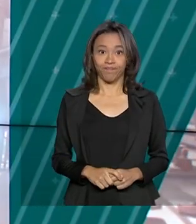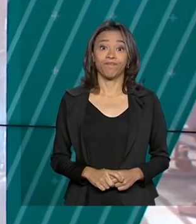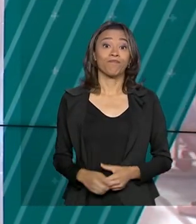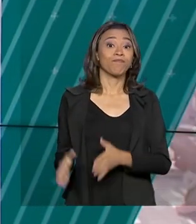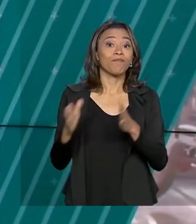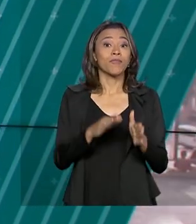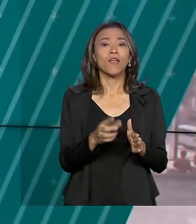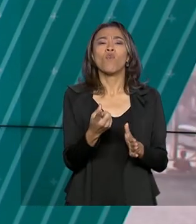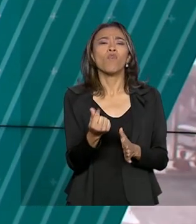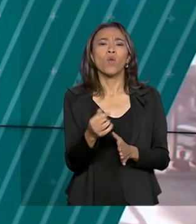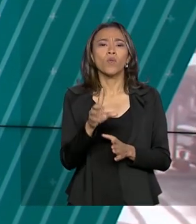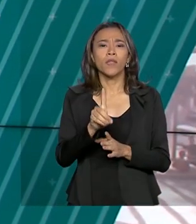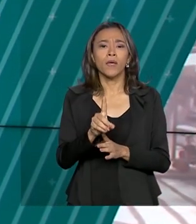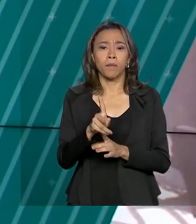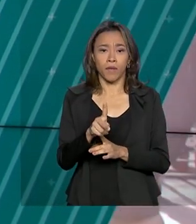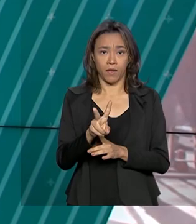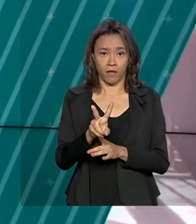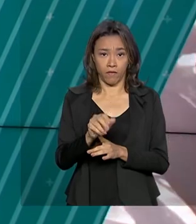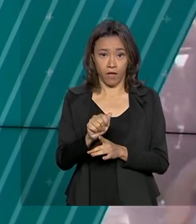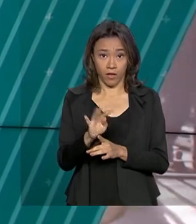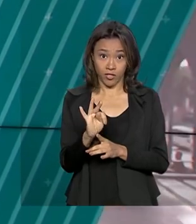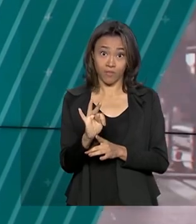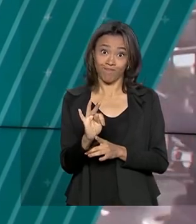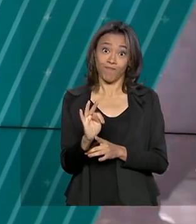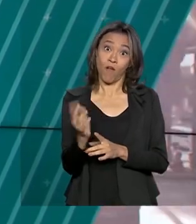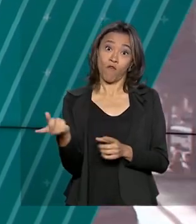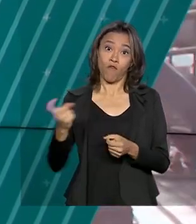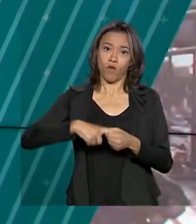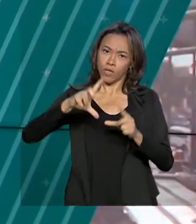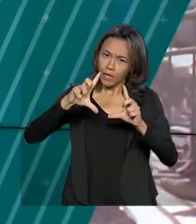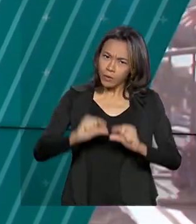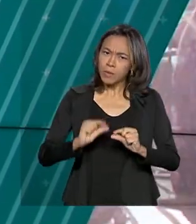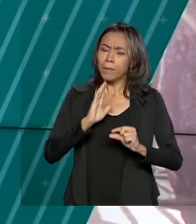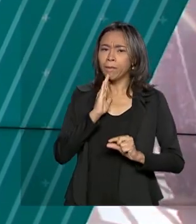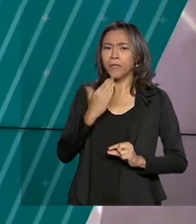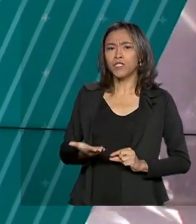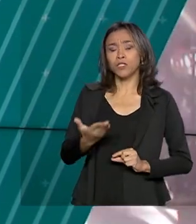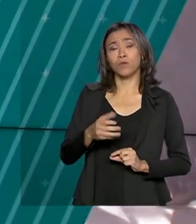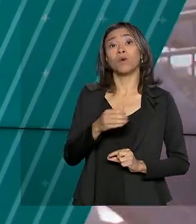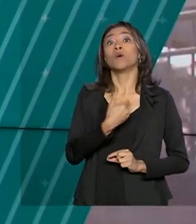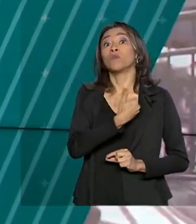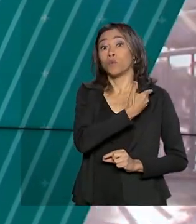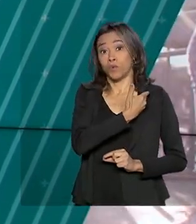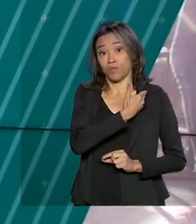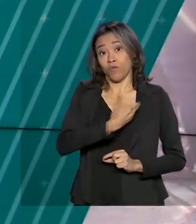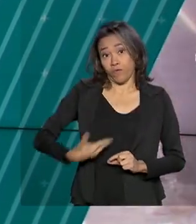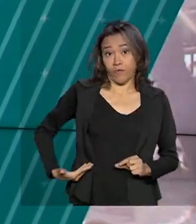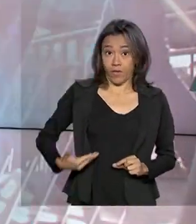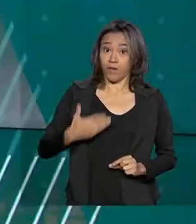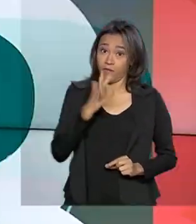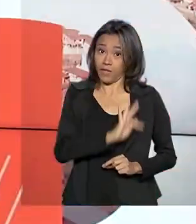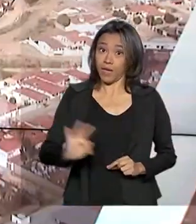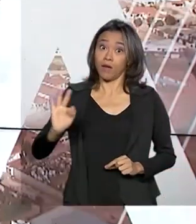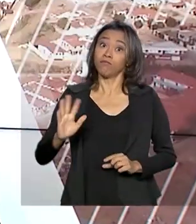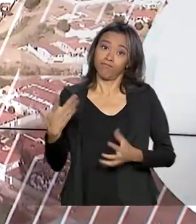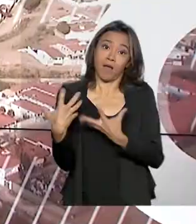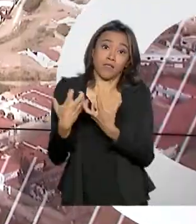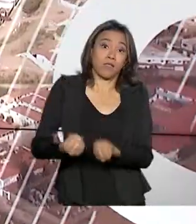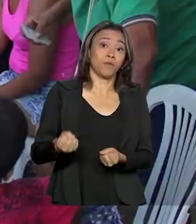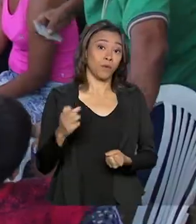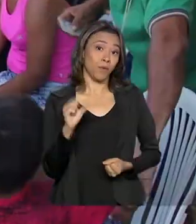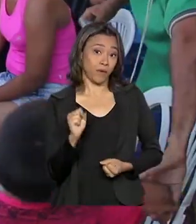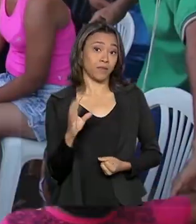Valor do DPVAT volta a ser reduzido. Pedido da União para diminuir a taxa foi aceito pelo Supremo Tribunal Federal.